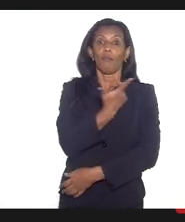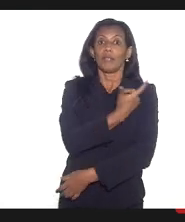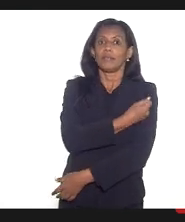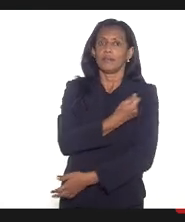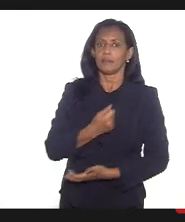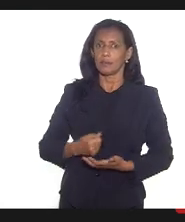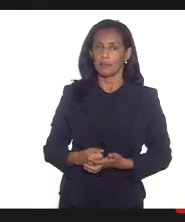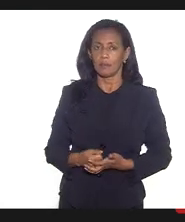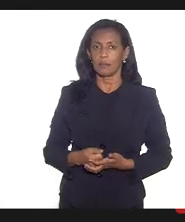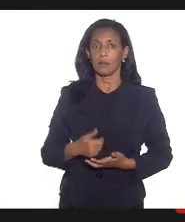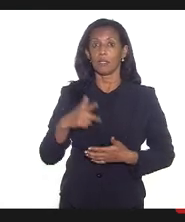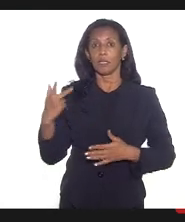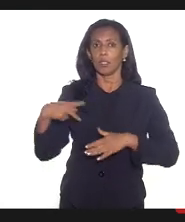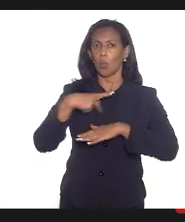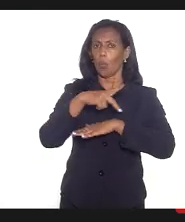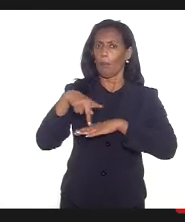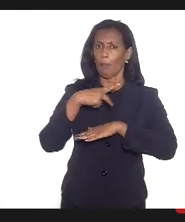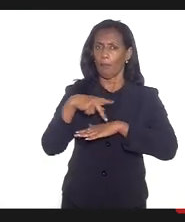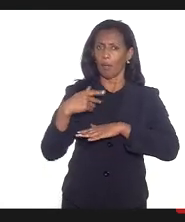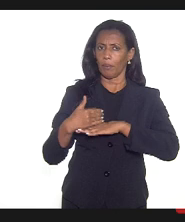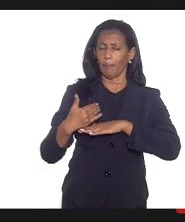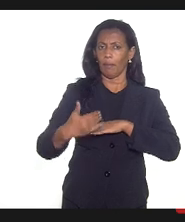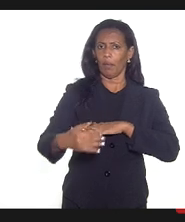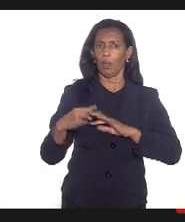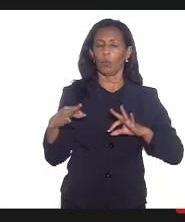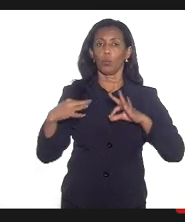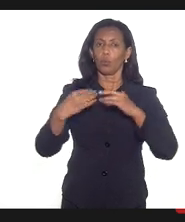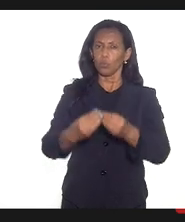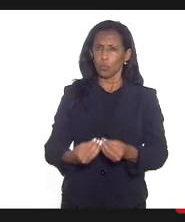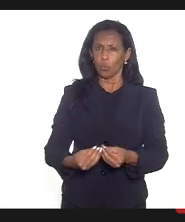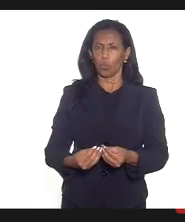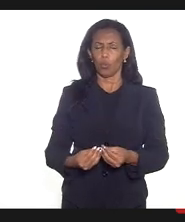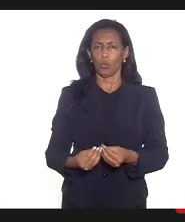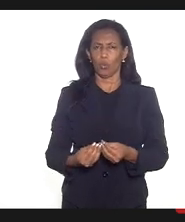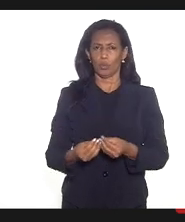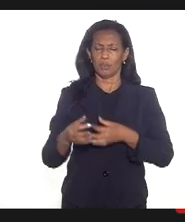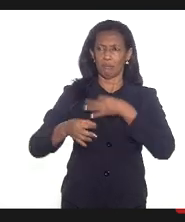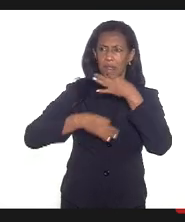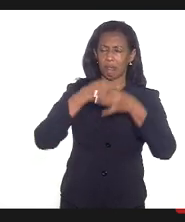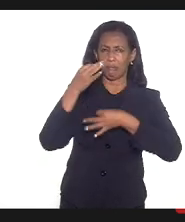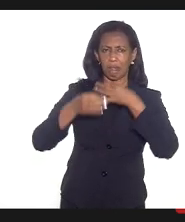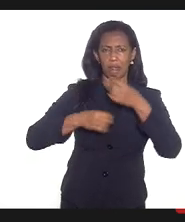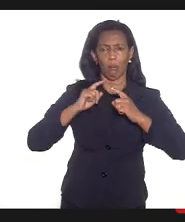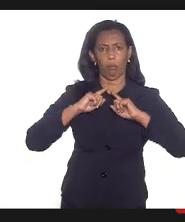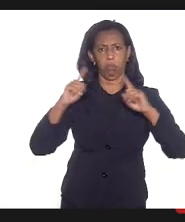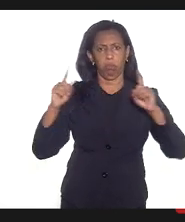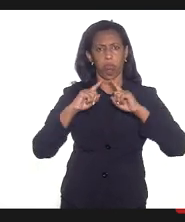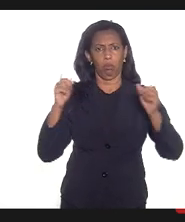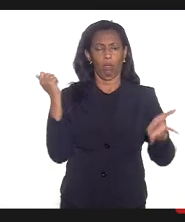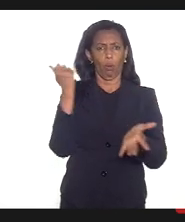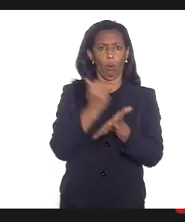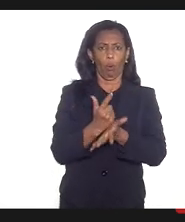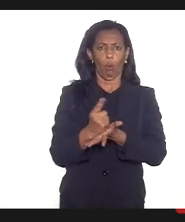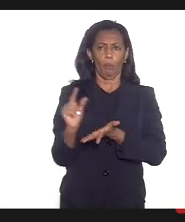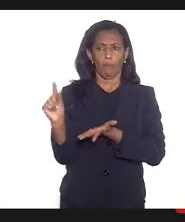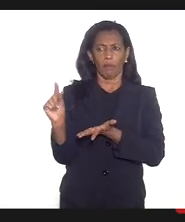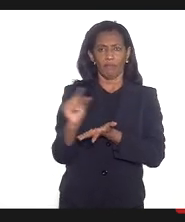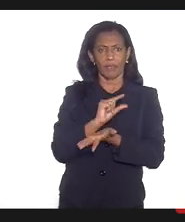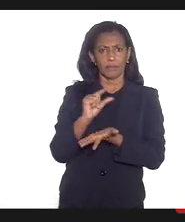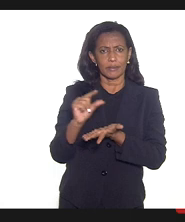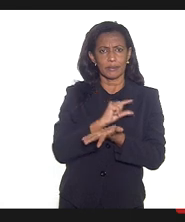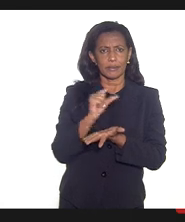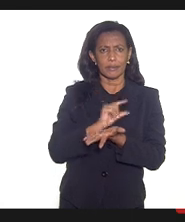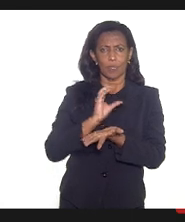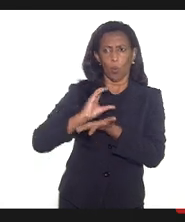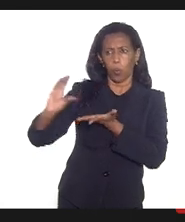que o país passa com todas essas questões polêmicas da compra da vacina do